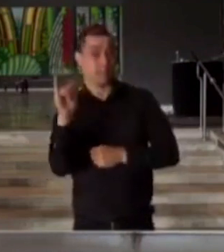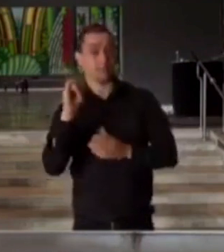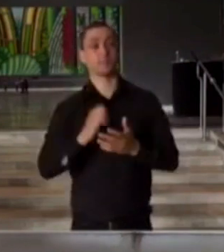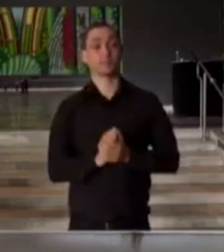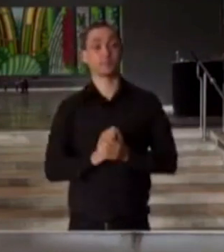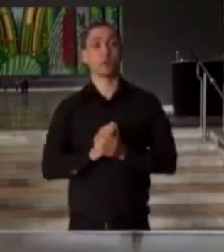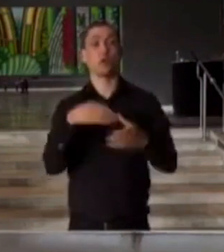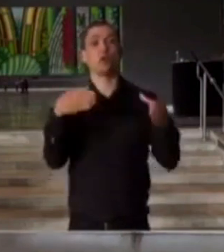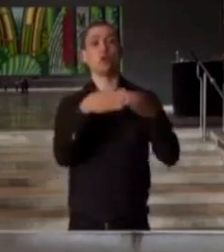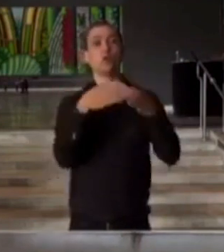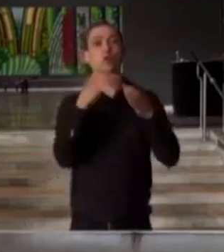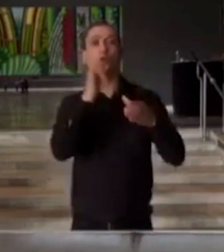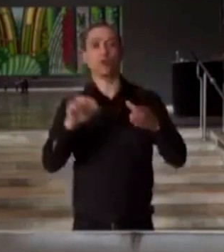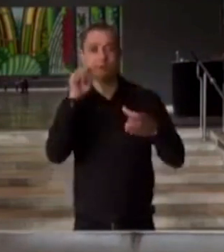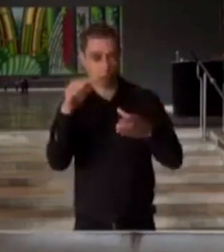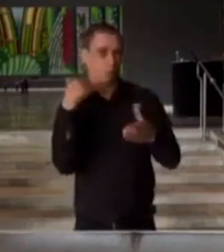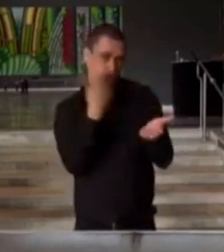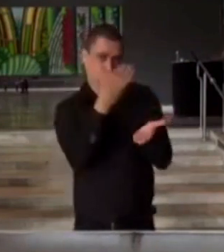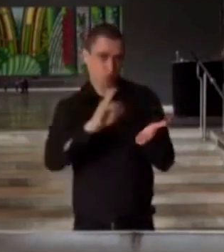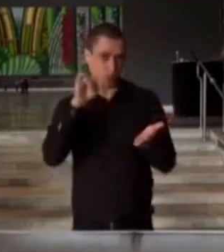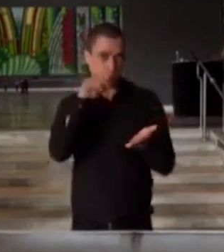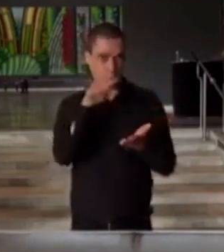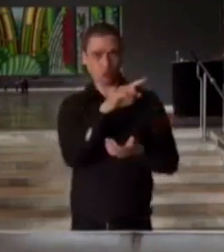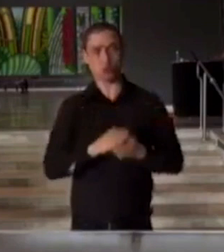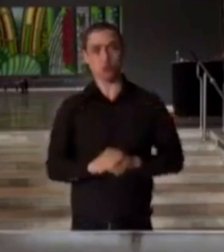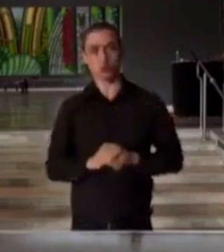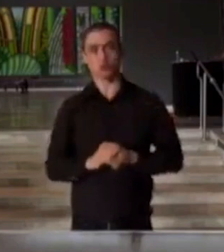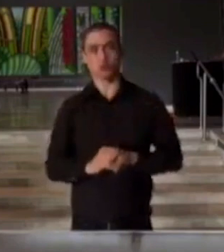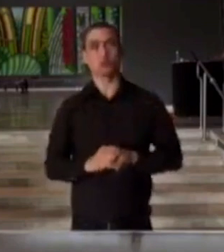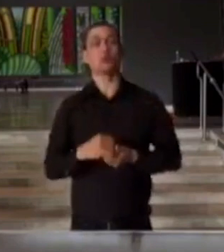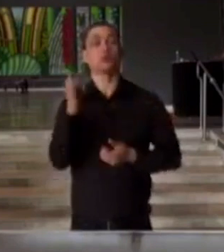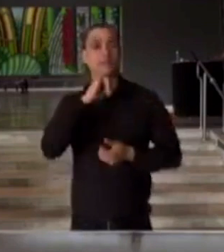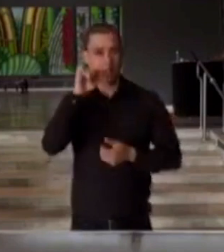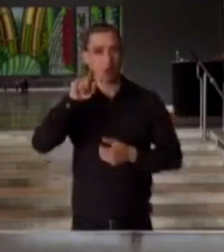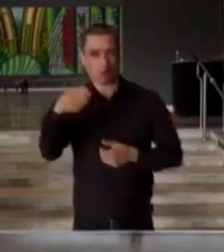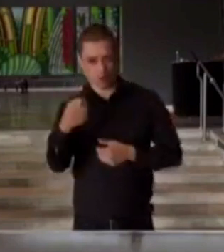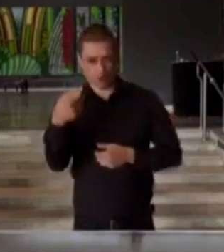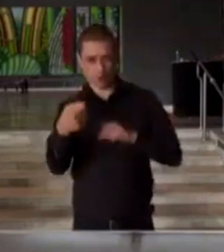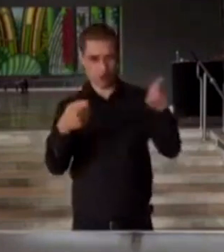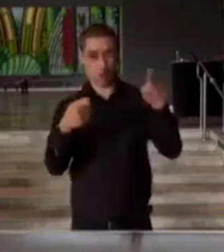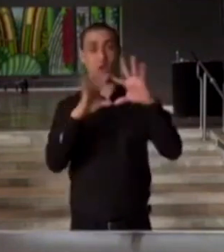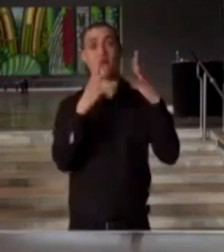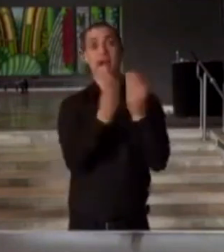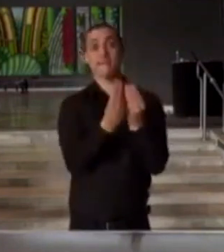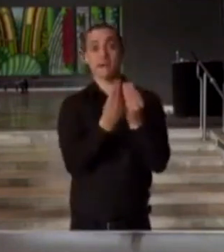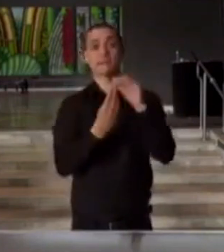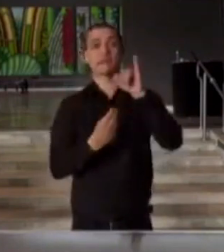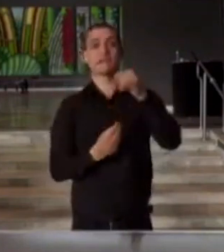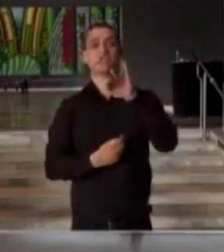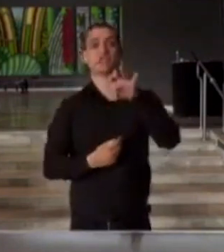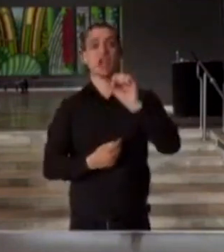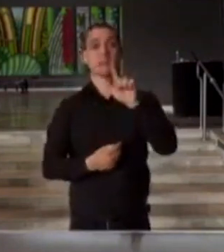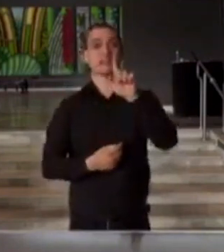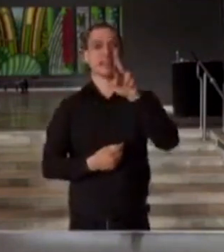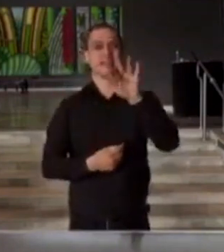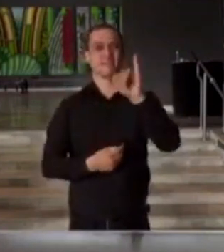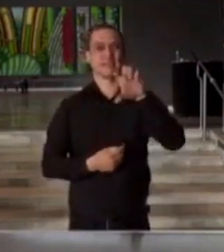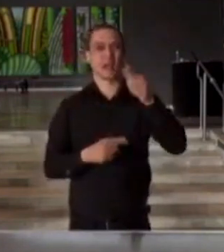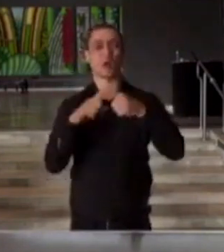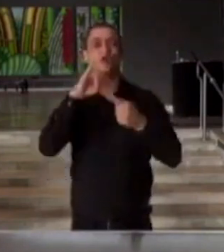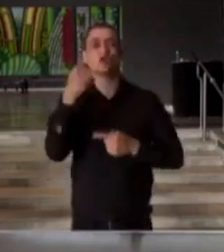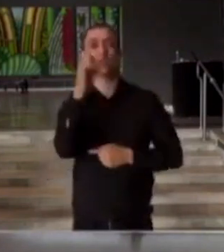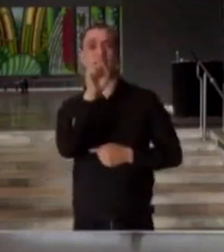o Grupo Itaú, Banco Itaú, Banco Itaú Unibanco, a família Jaime Garfinkel, a